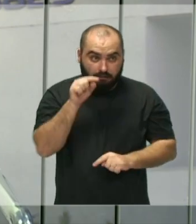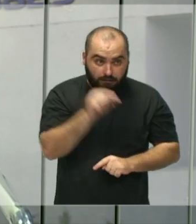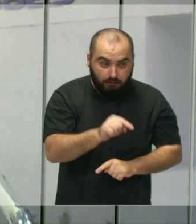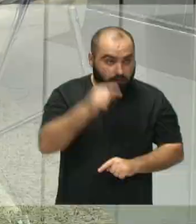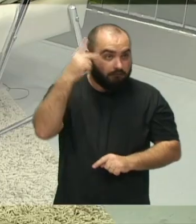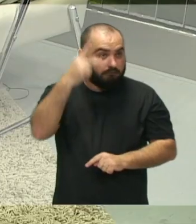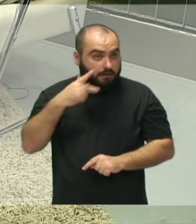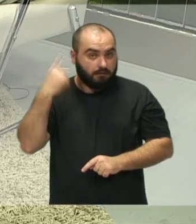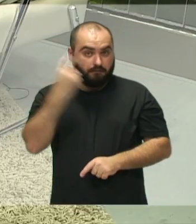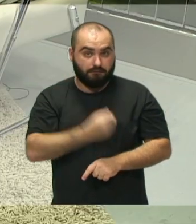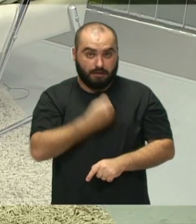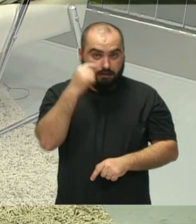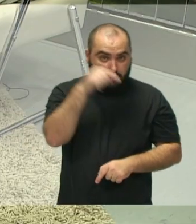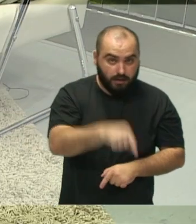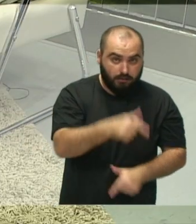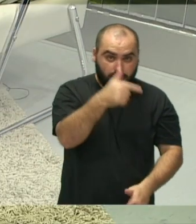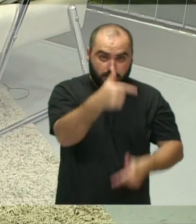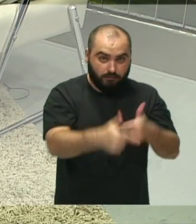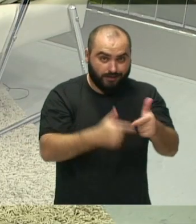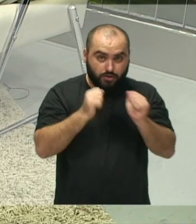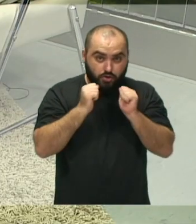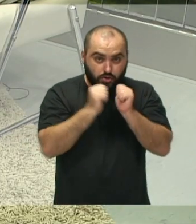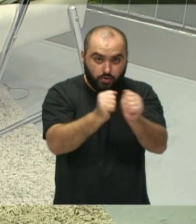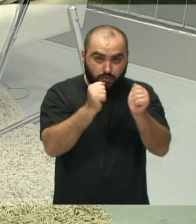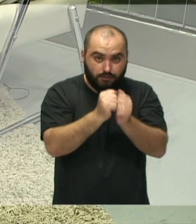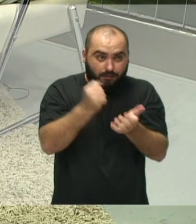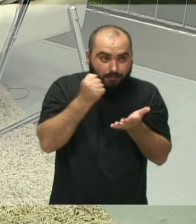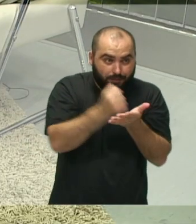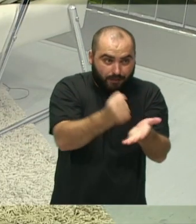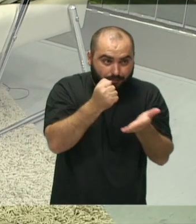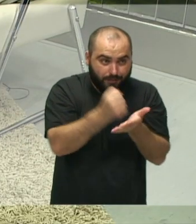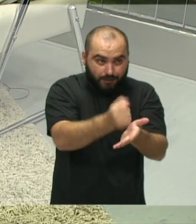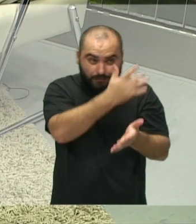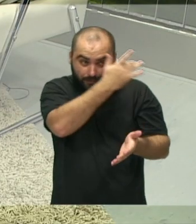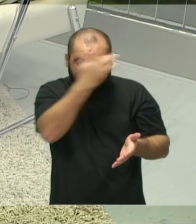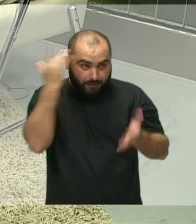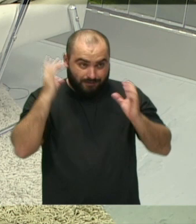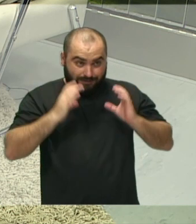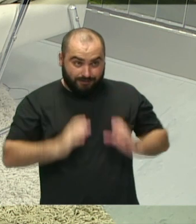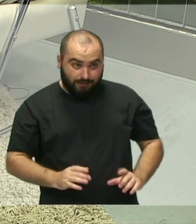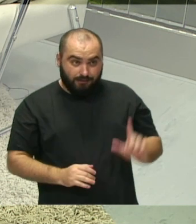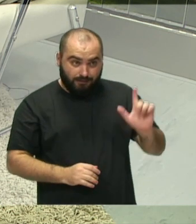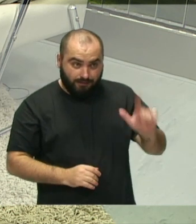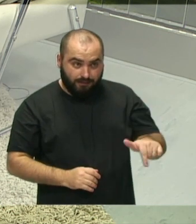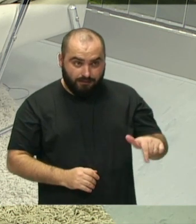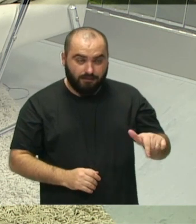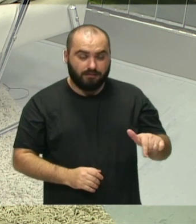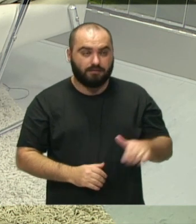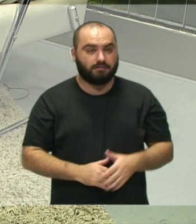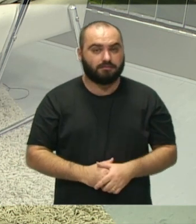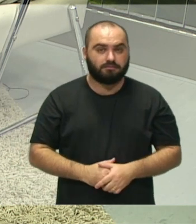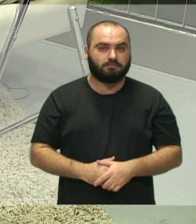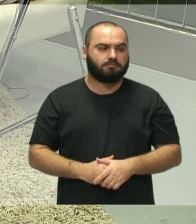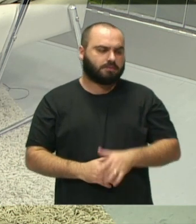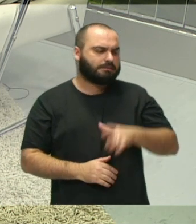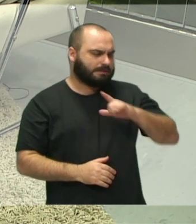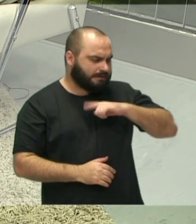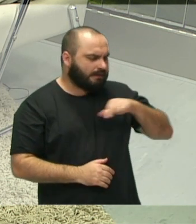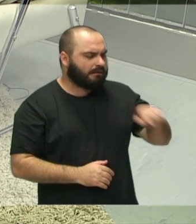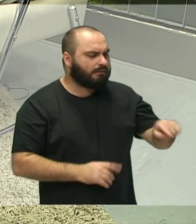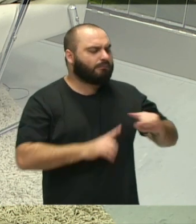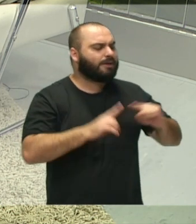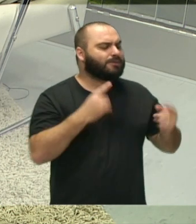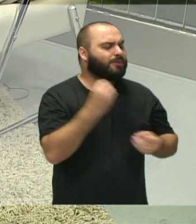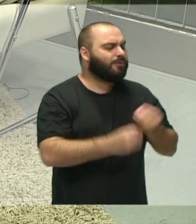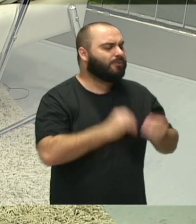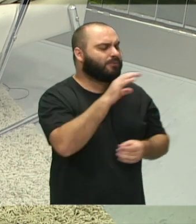vereadores que vão estar engajados pelo menos para dar esse suporte para o cidadão ali, porque às vezes o cidadão fica, tá, tá ali disponível, mas como é que eu faço? Para